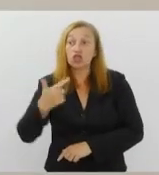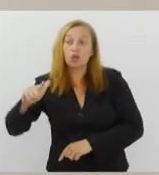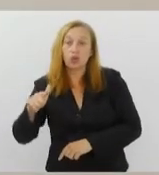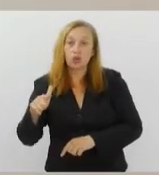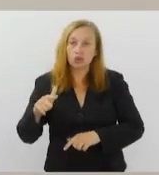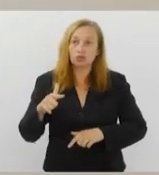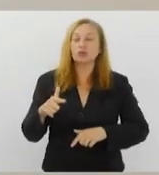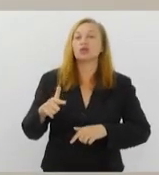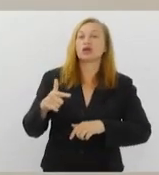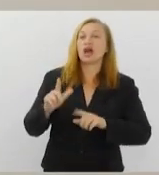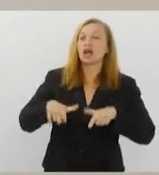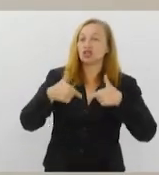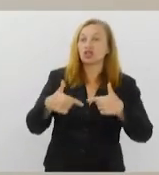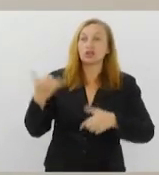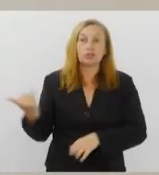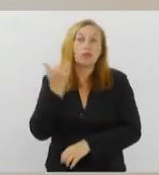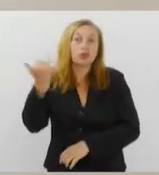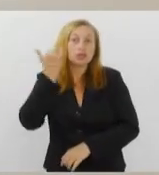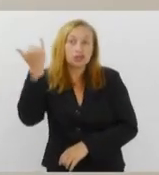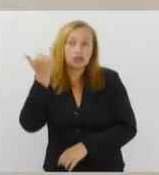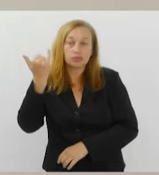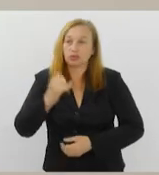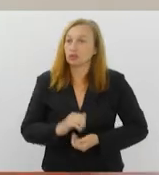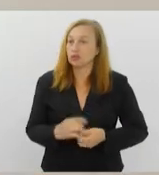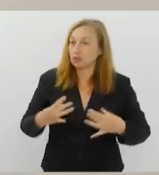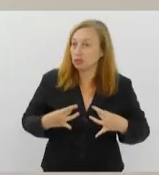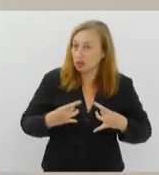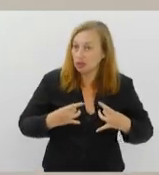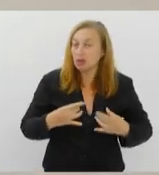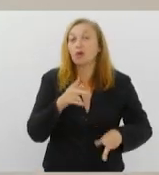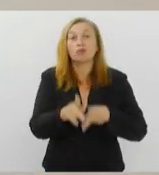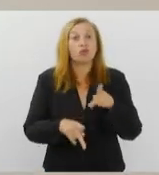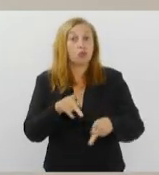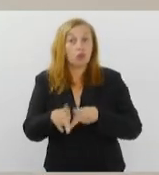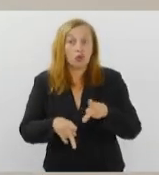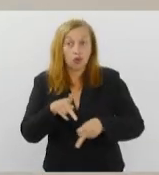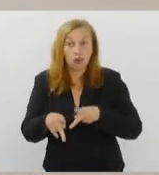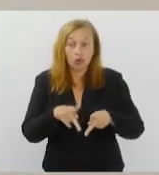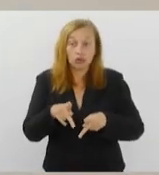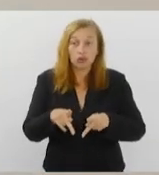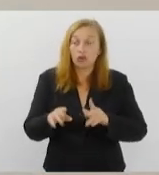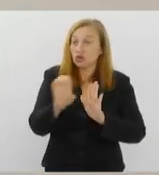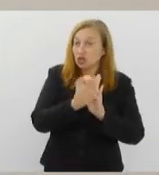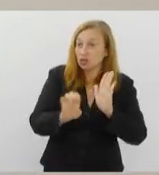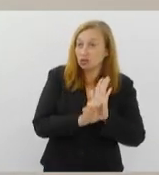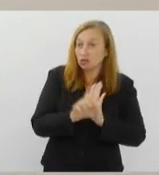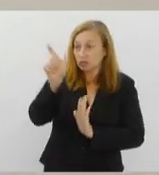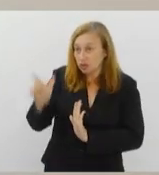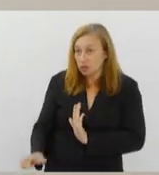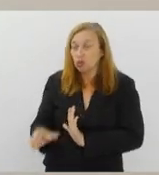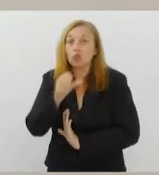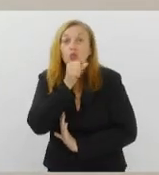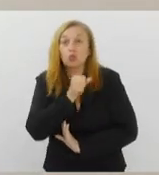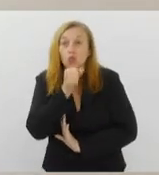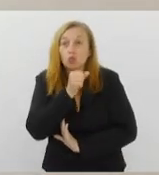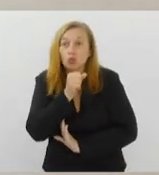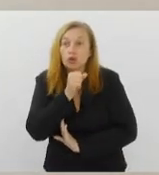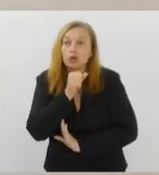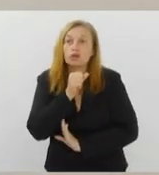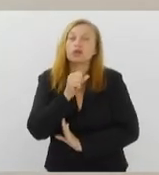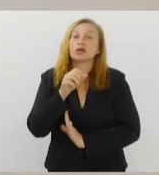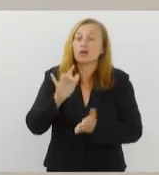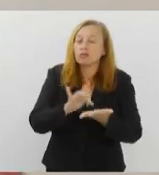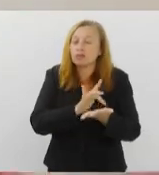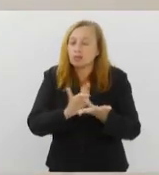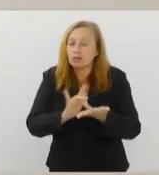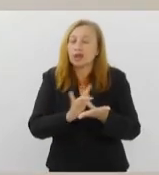ações importantes, disponibilizamos para a população o Estatuto da Pessoa Idosa, inclusive em Braile,